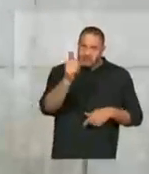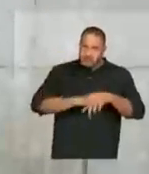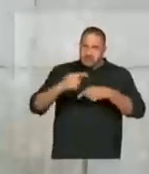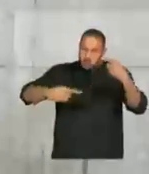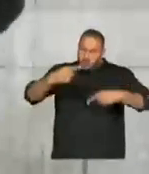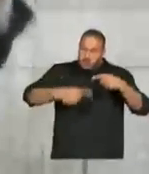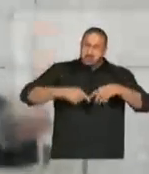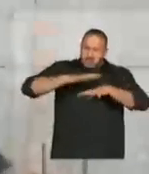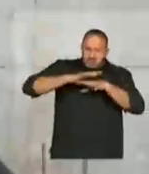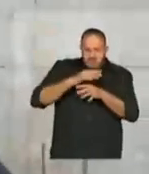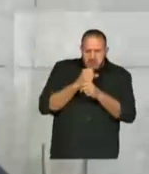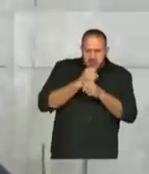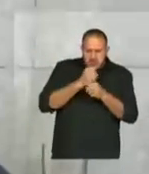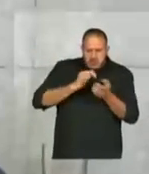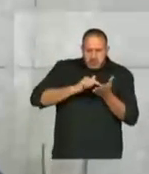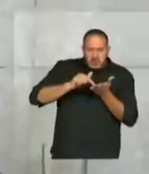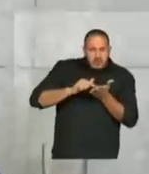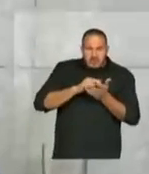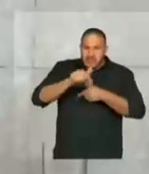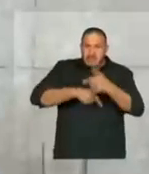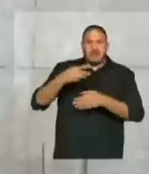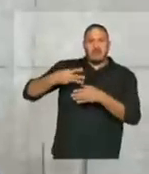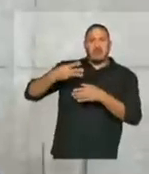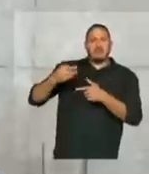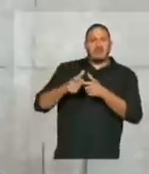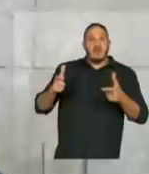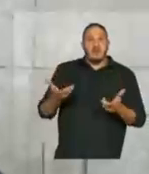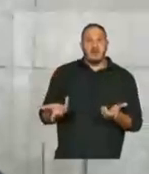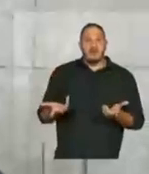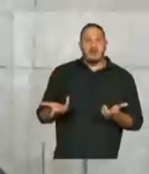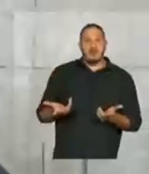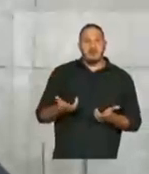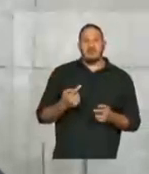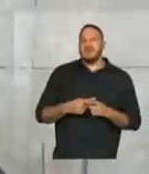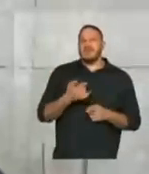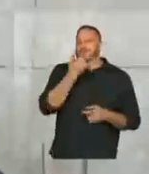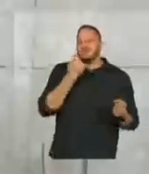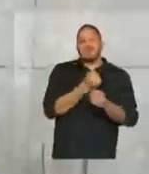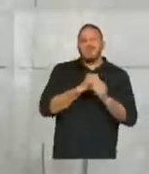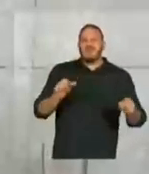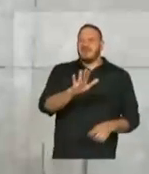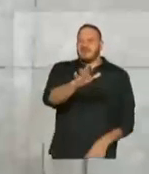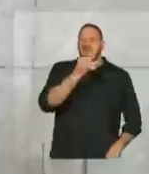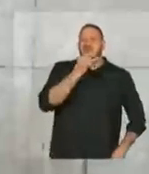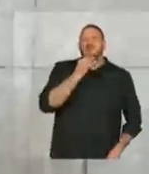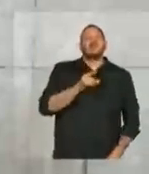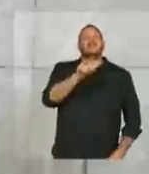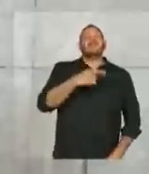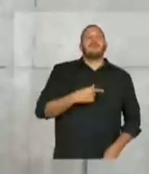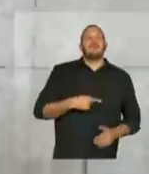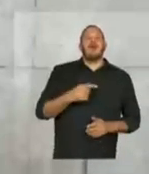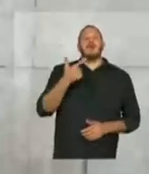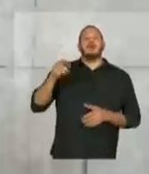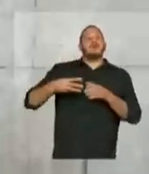esse aspecto da terceirização. Por que não é possível, por exemplo, taxar